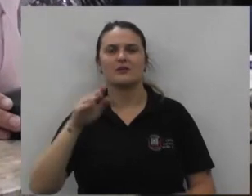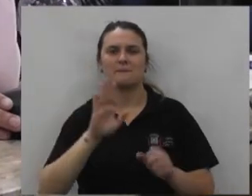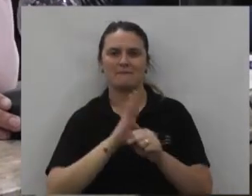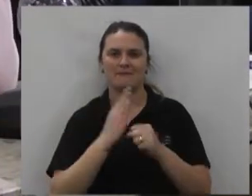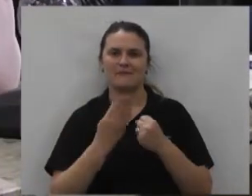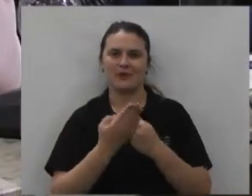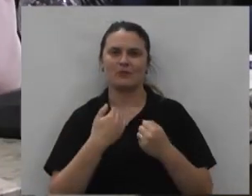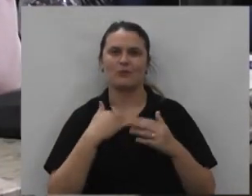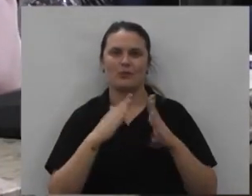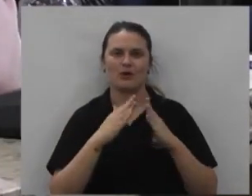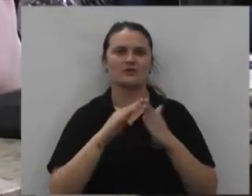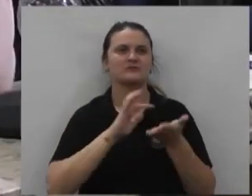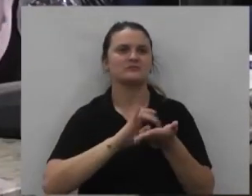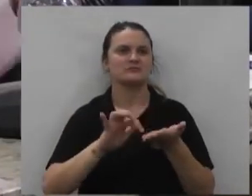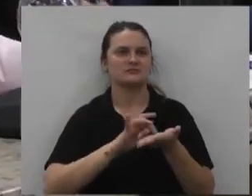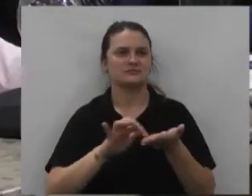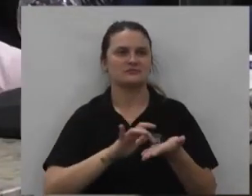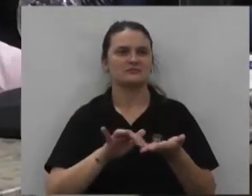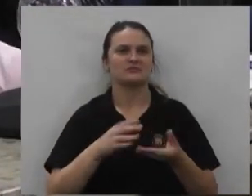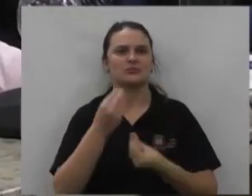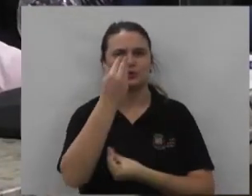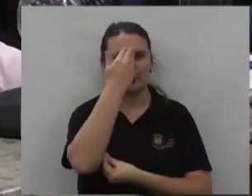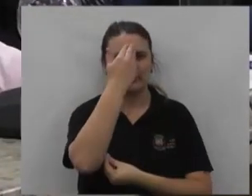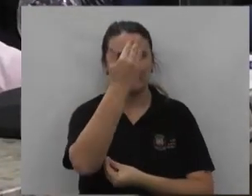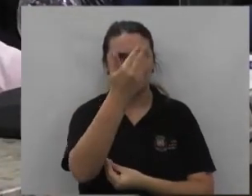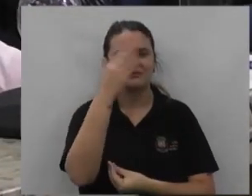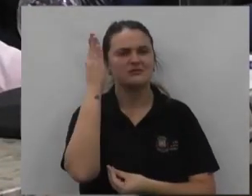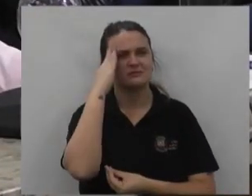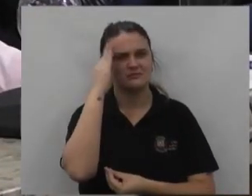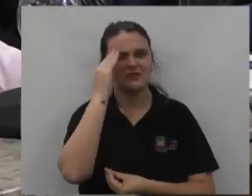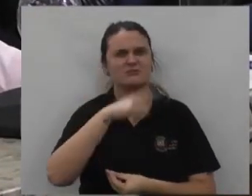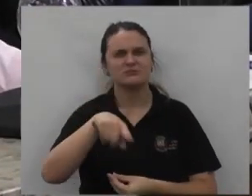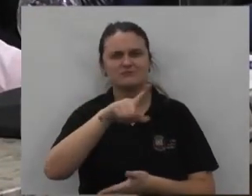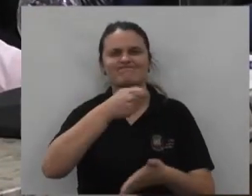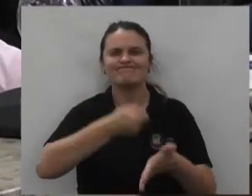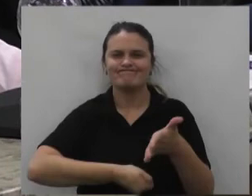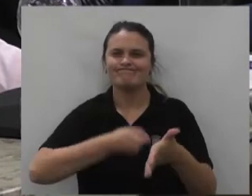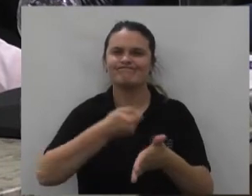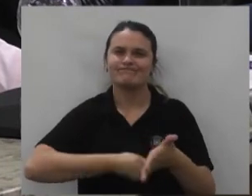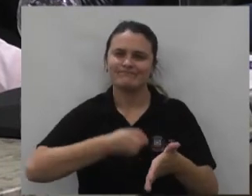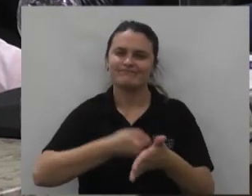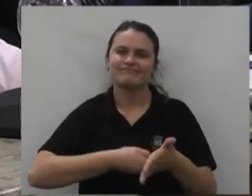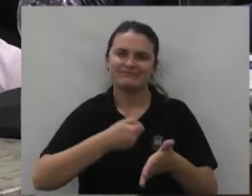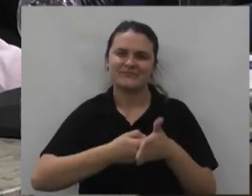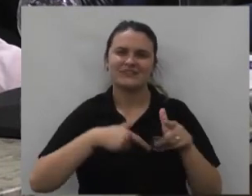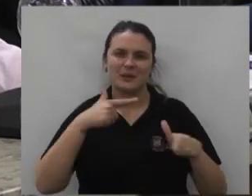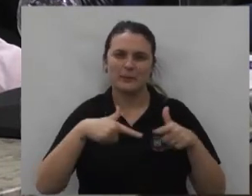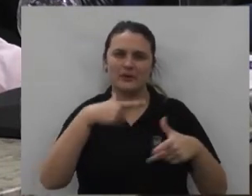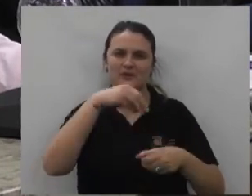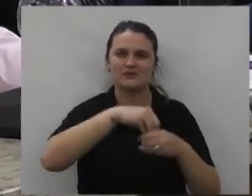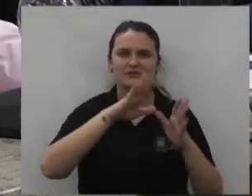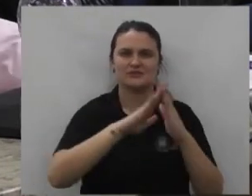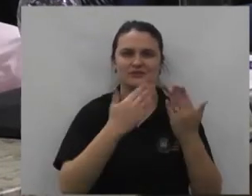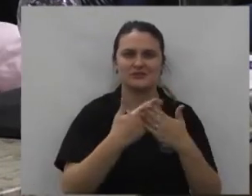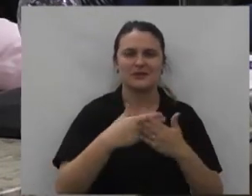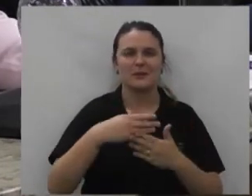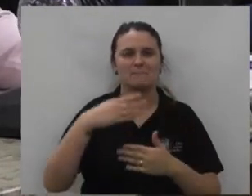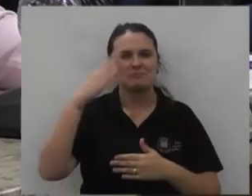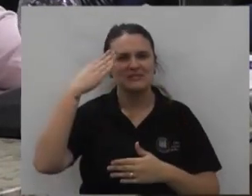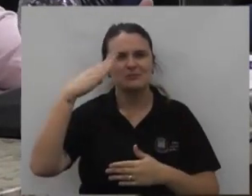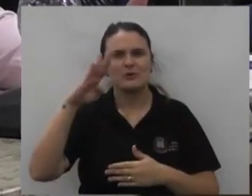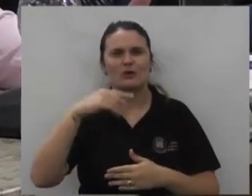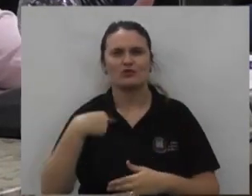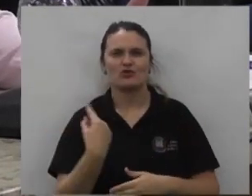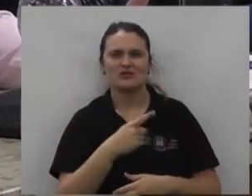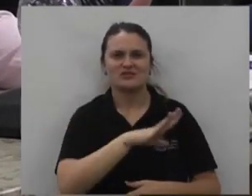mas a secretária então a gente sabe da luta que o CMEI tem principalmente